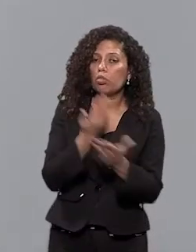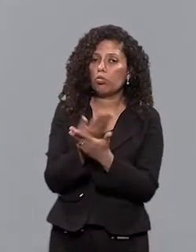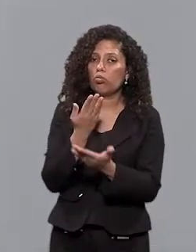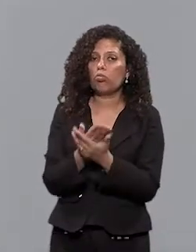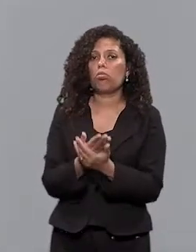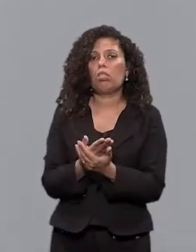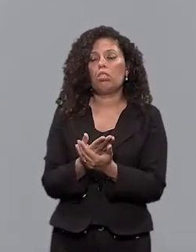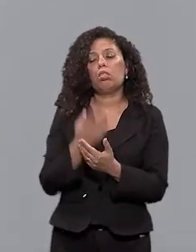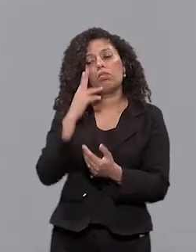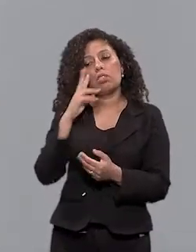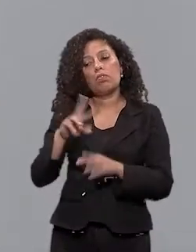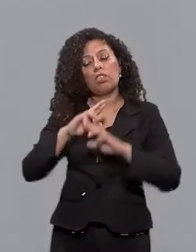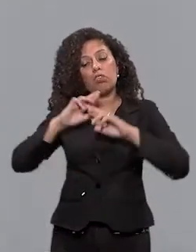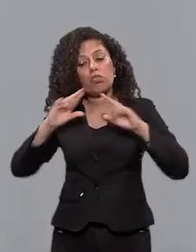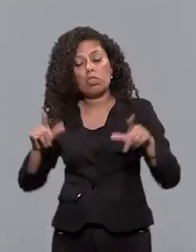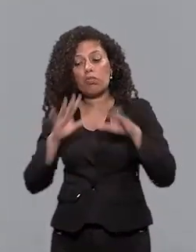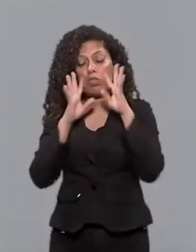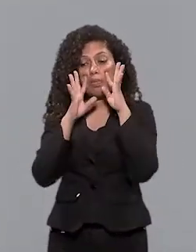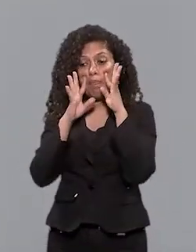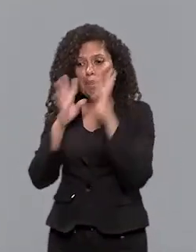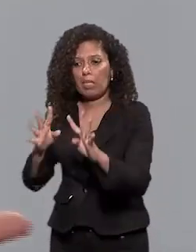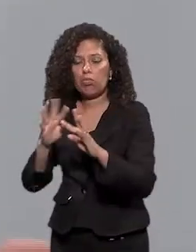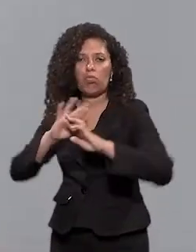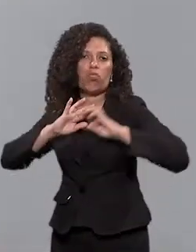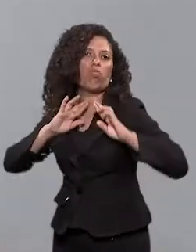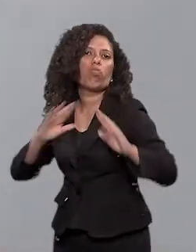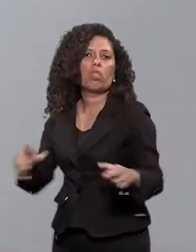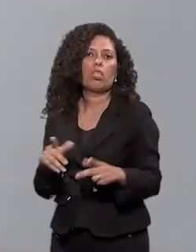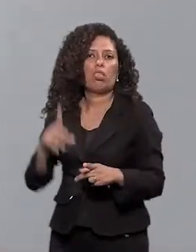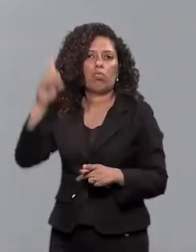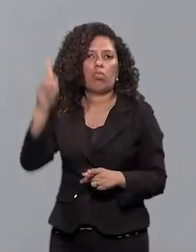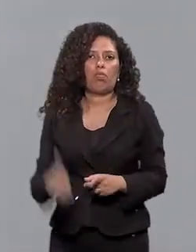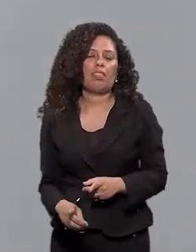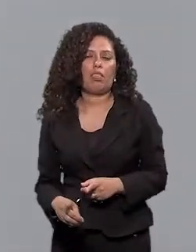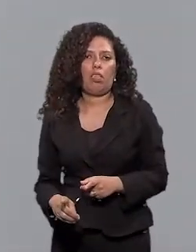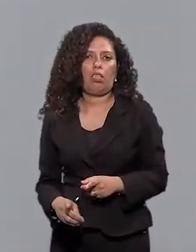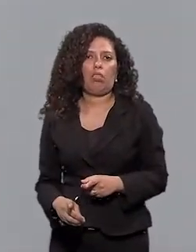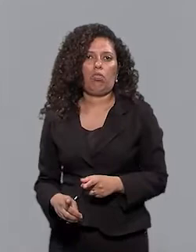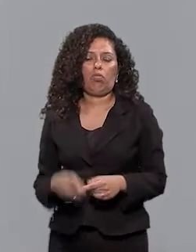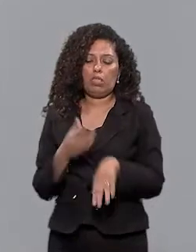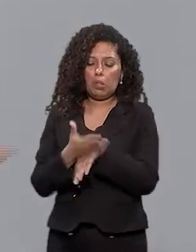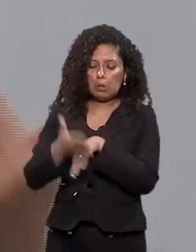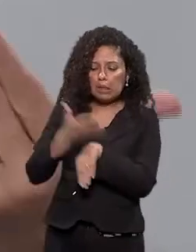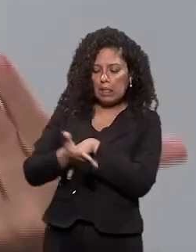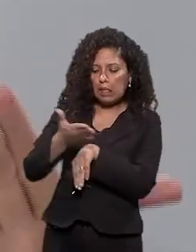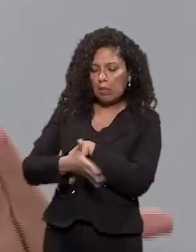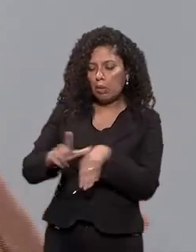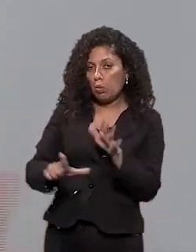Mas a diferença é isso Você ter esse olhar E você ter uma capacitação Pra ter esse...